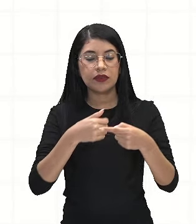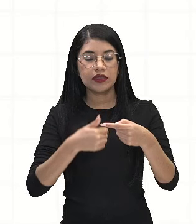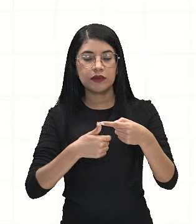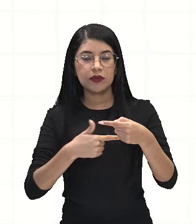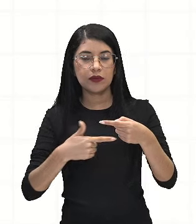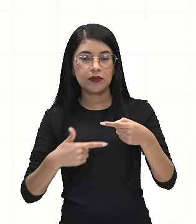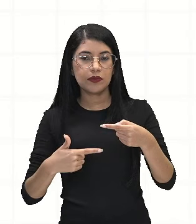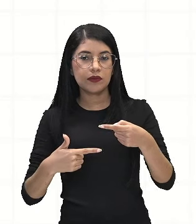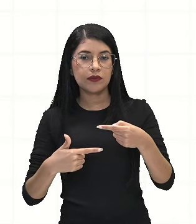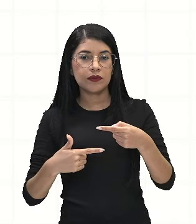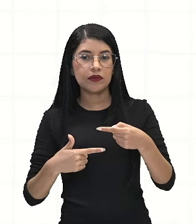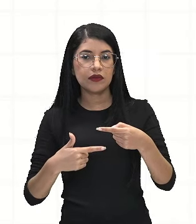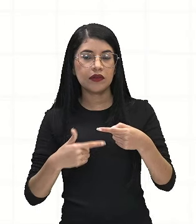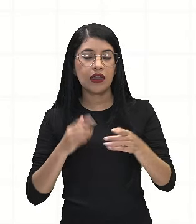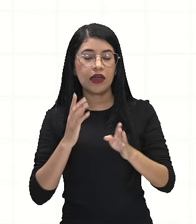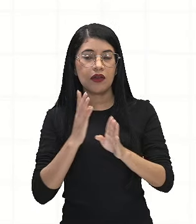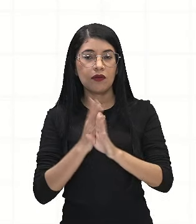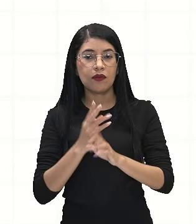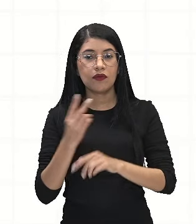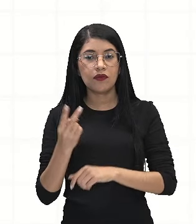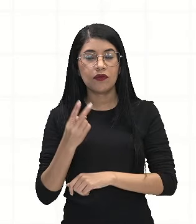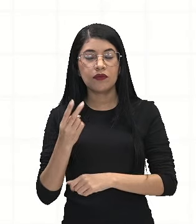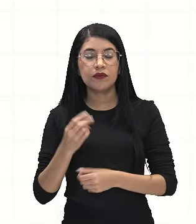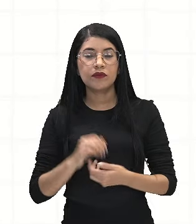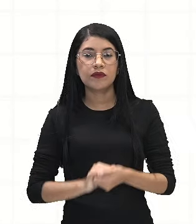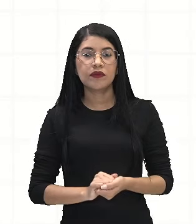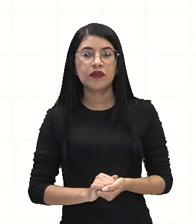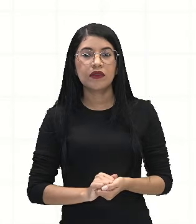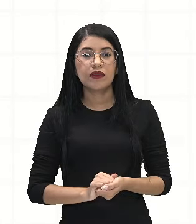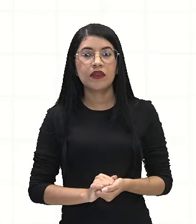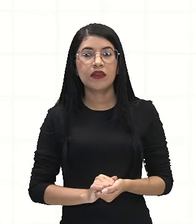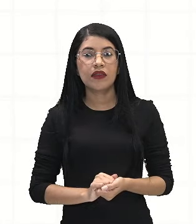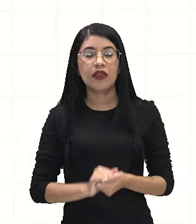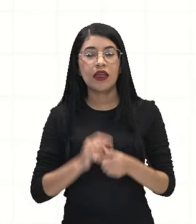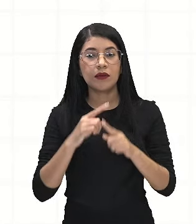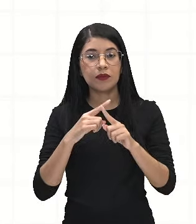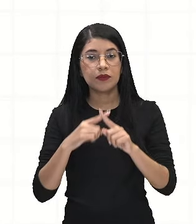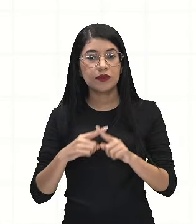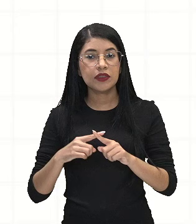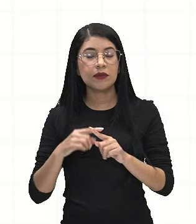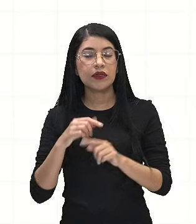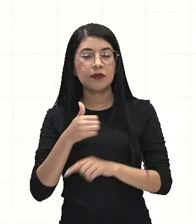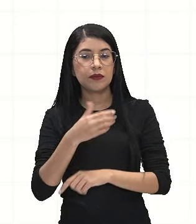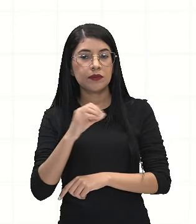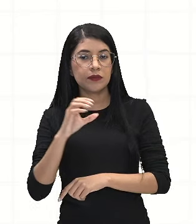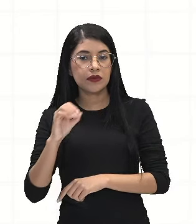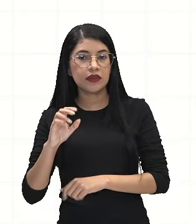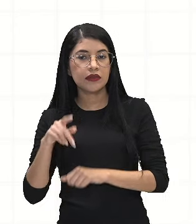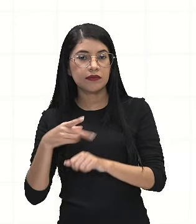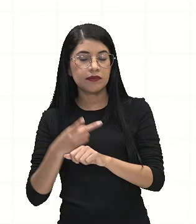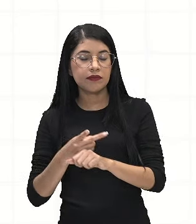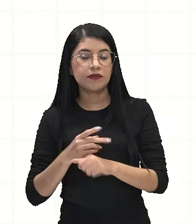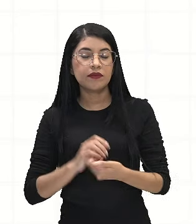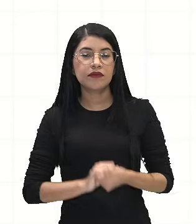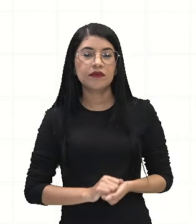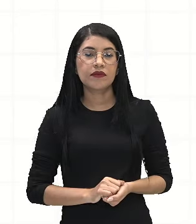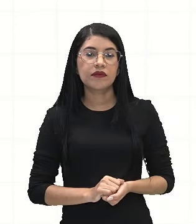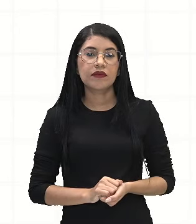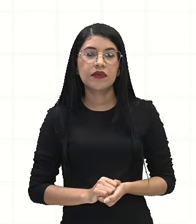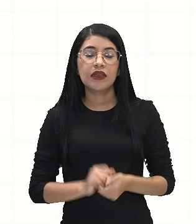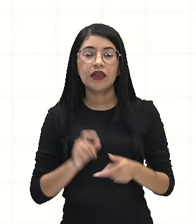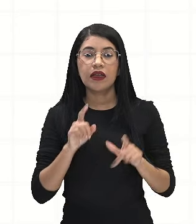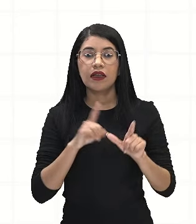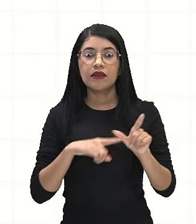Você vai chegar a um número decimal, multiplica por 100 e vai dar o percentual. A gente vai já ver essa conta. Na